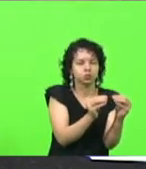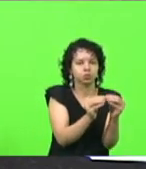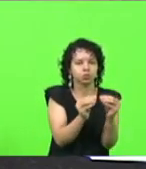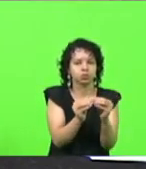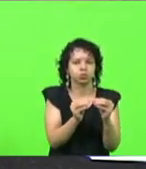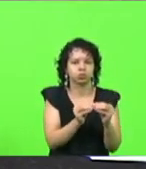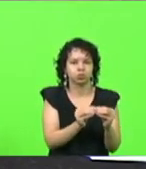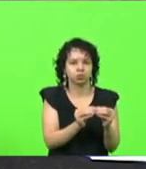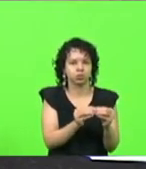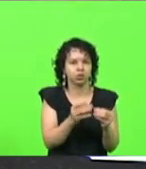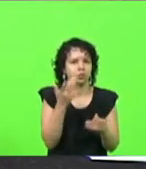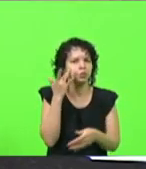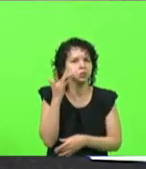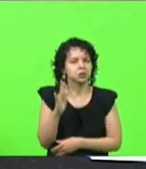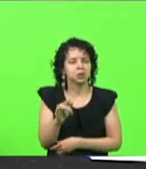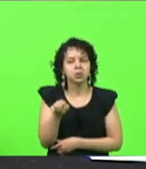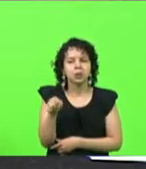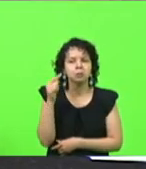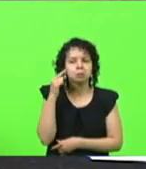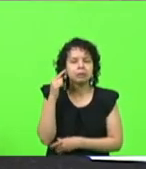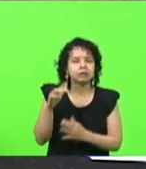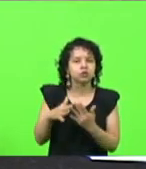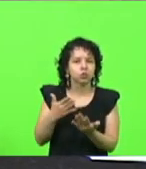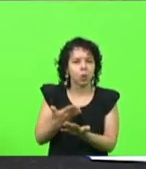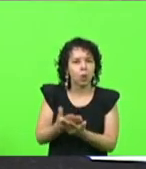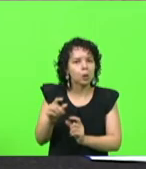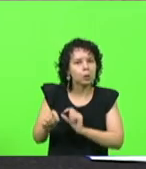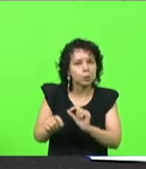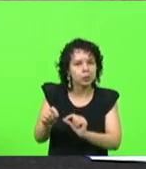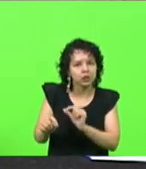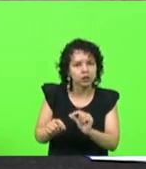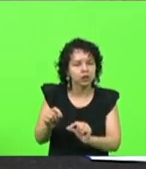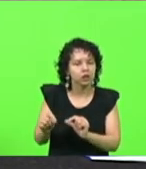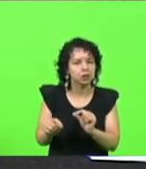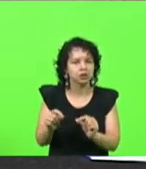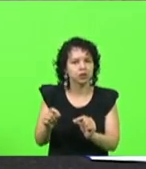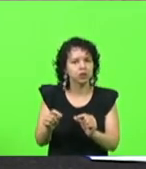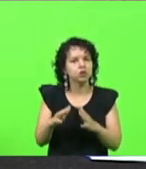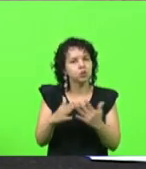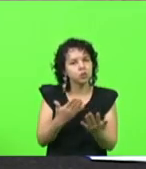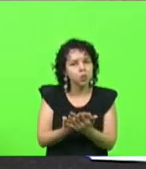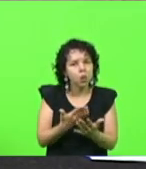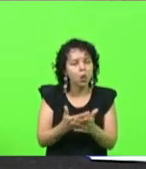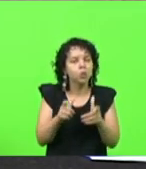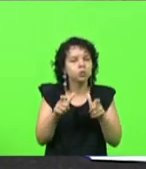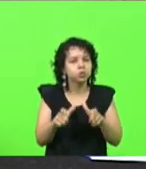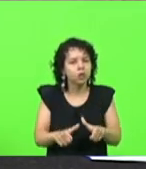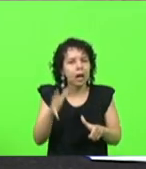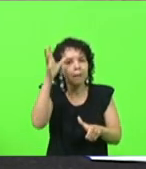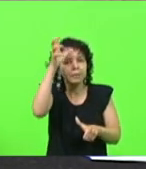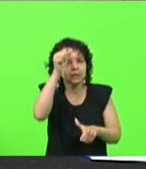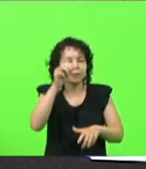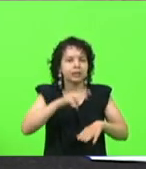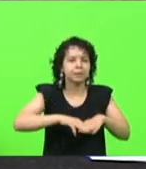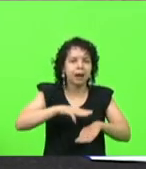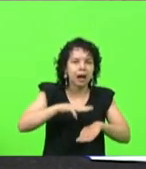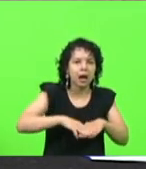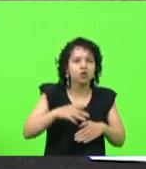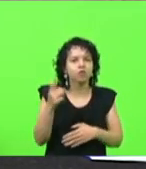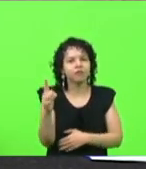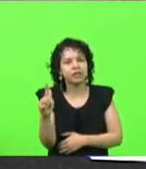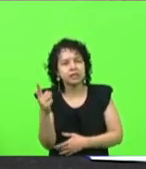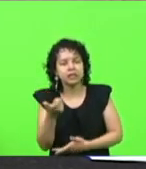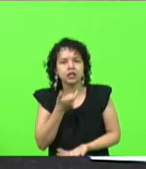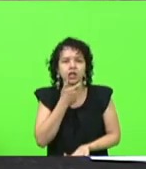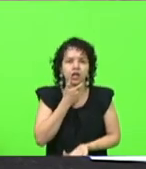sei o que eles pensam de escola, para o deputado Silvio, escola é lugar para aprender matemática, geografia, inglês,